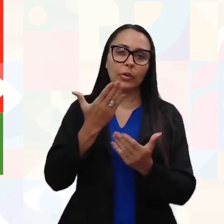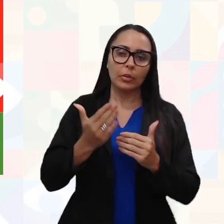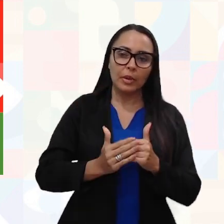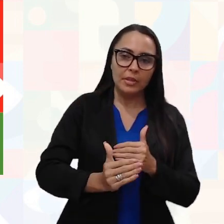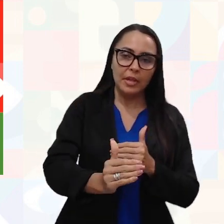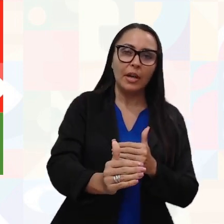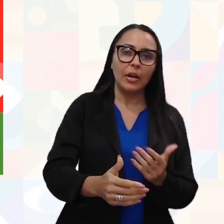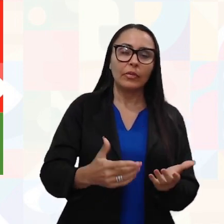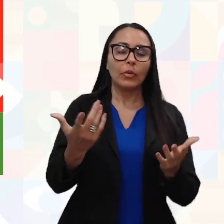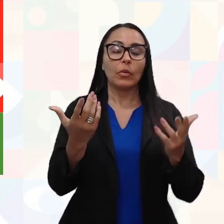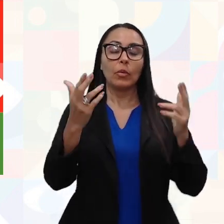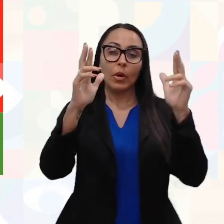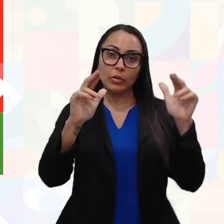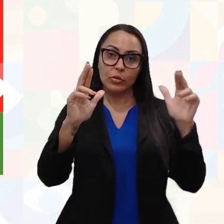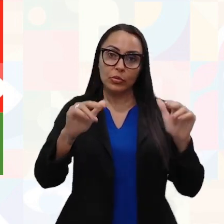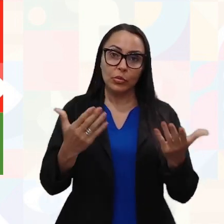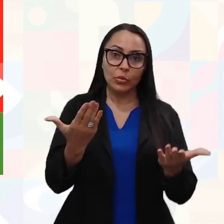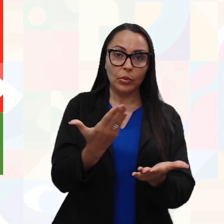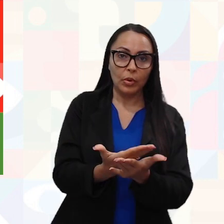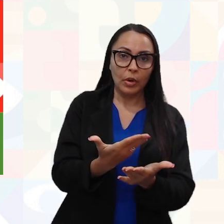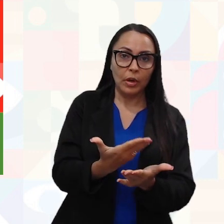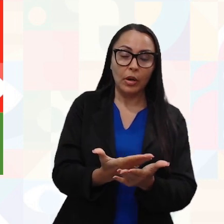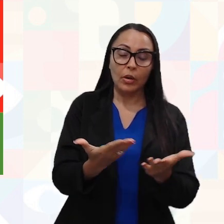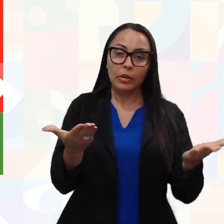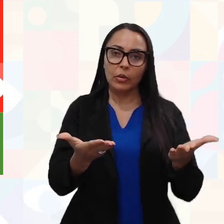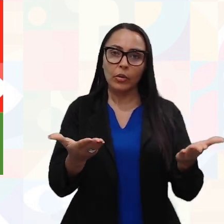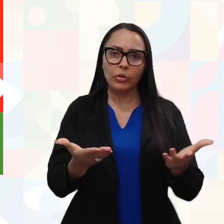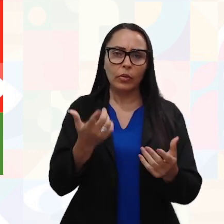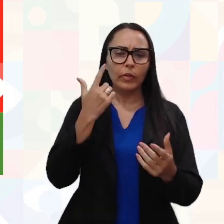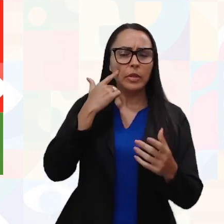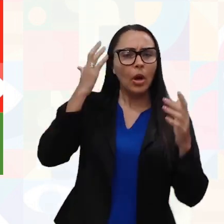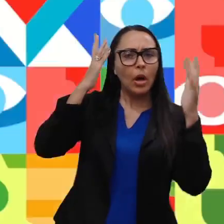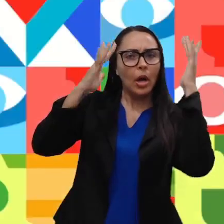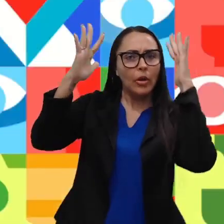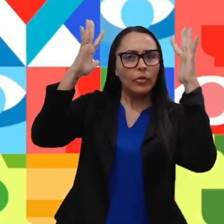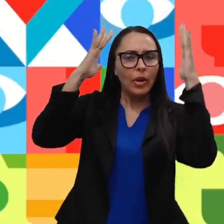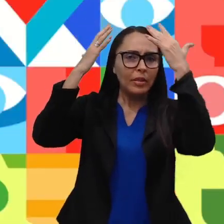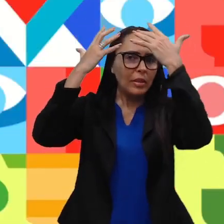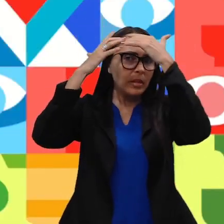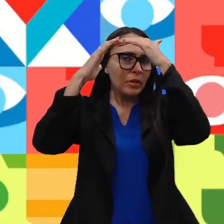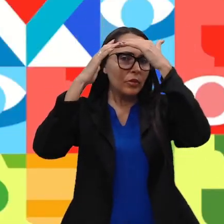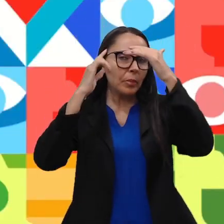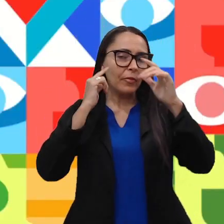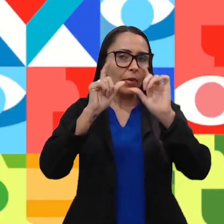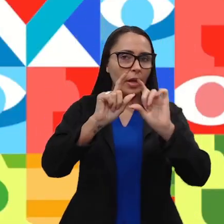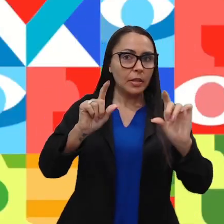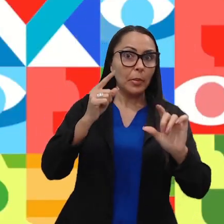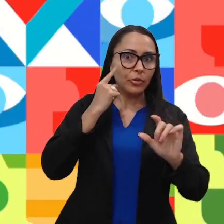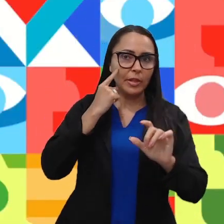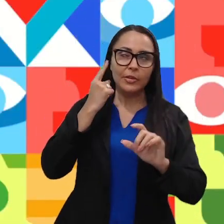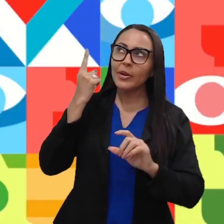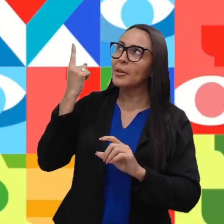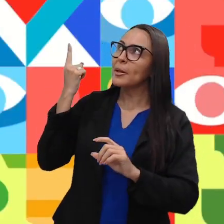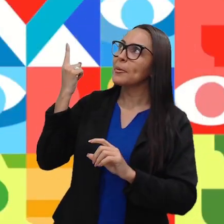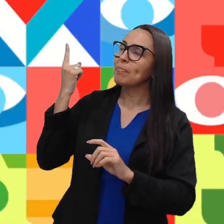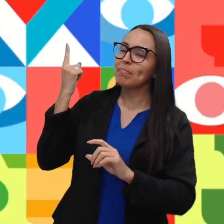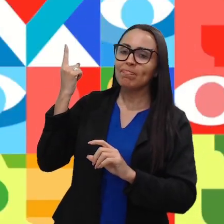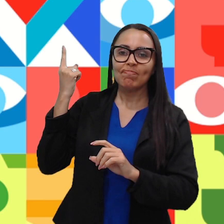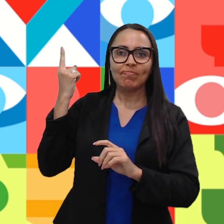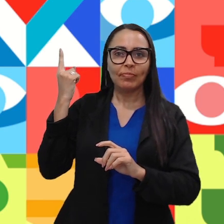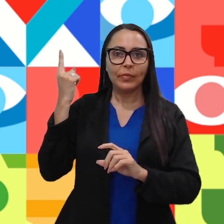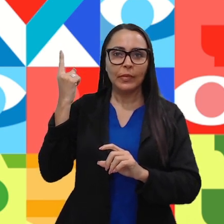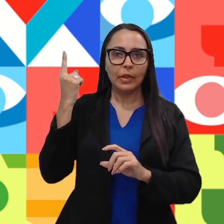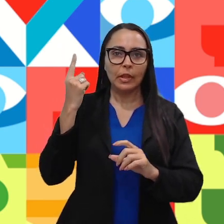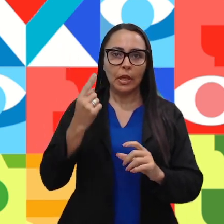o assunto da aula de hoje, eu te convido a refletir sobre a seguinte frase, preste atenção aí na tela. Cada